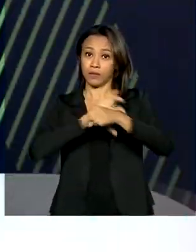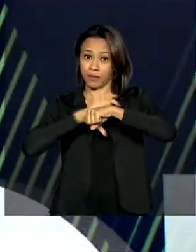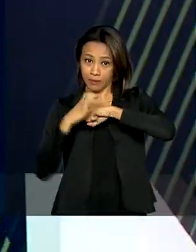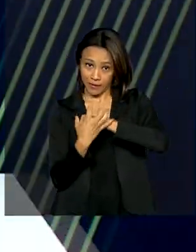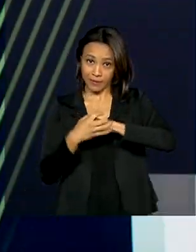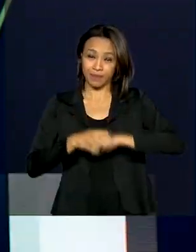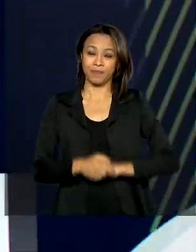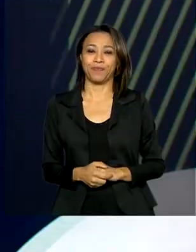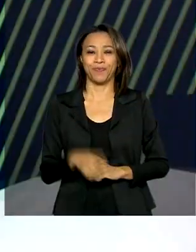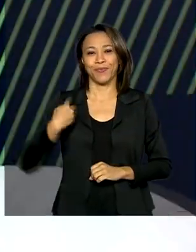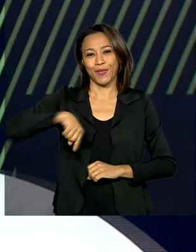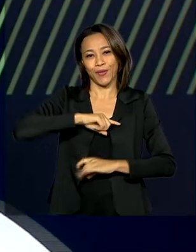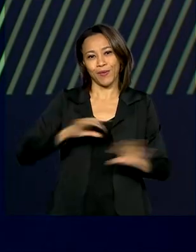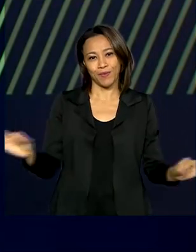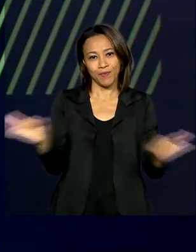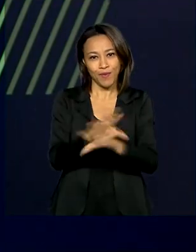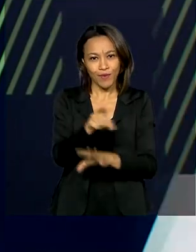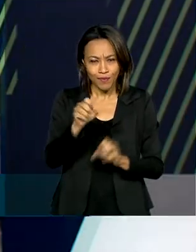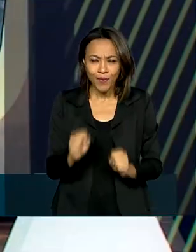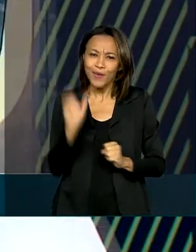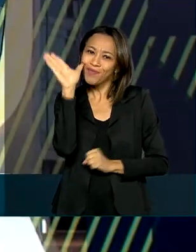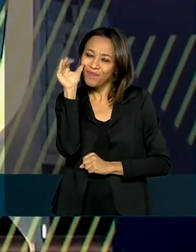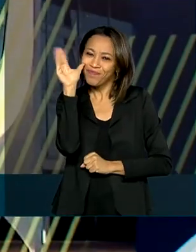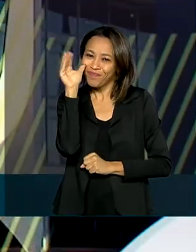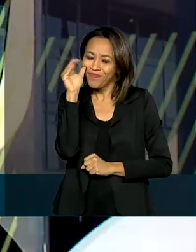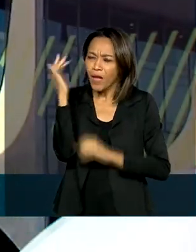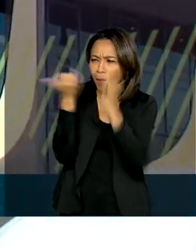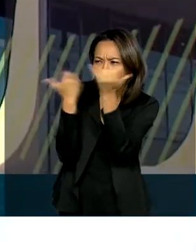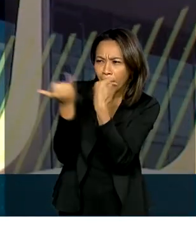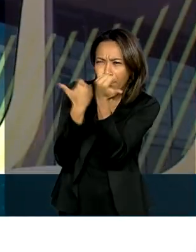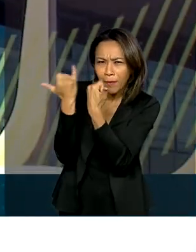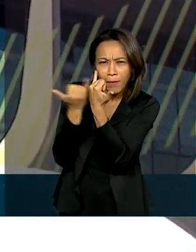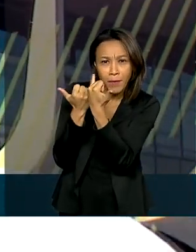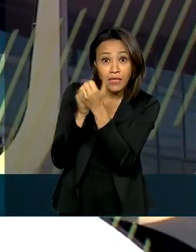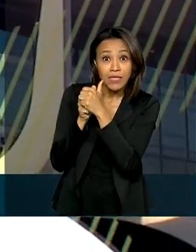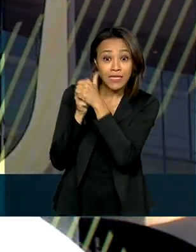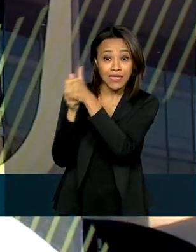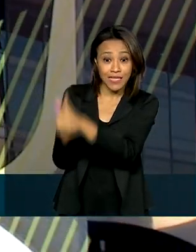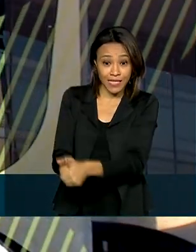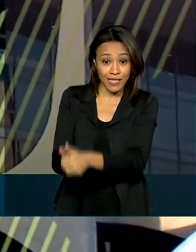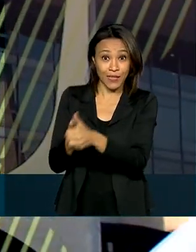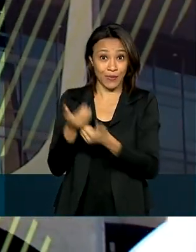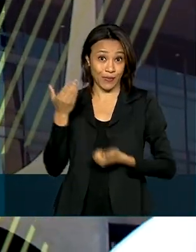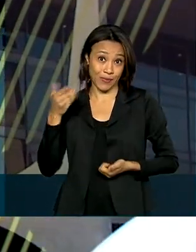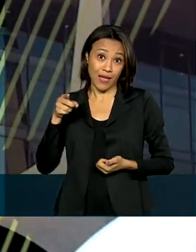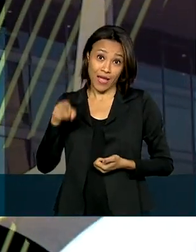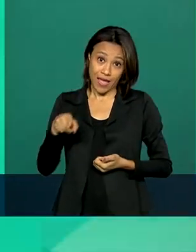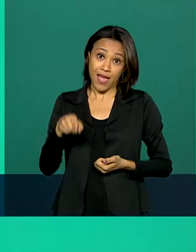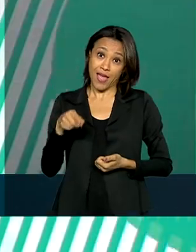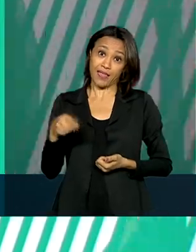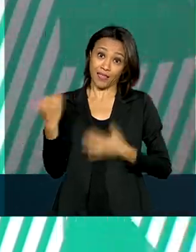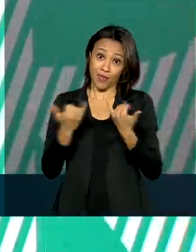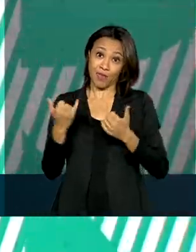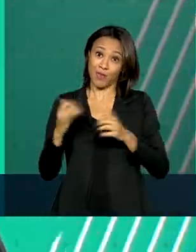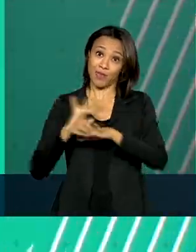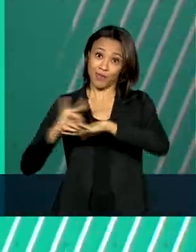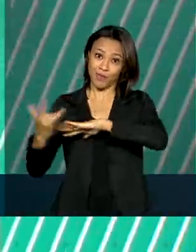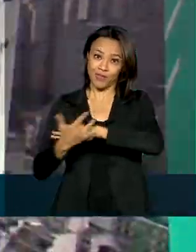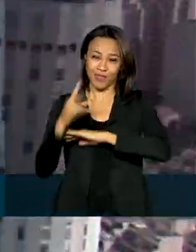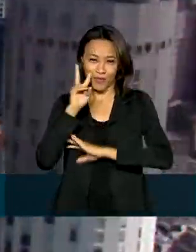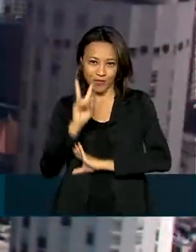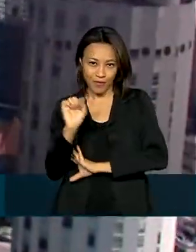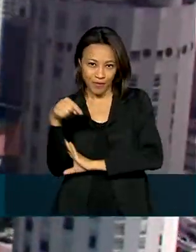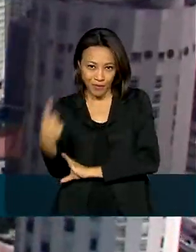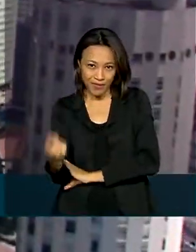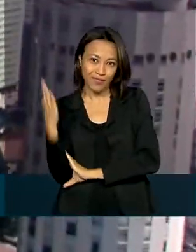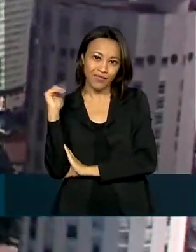A gente fica por aqui, mas você pode continuar bem informado seguindo estas e outras informações em nossas redes sociais. Nos vemos na